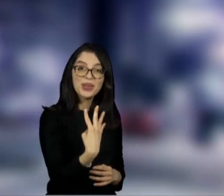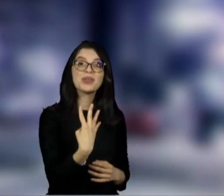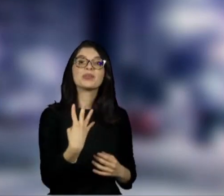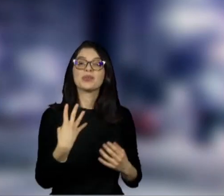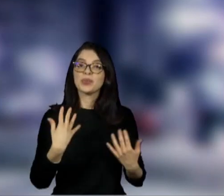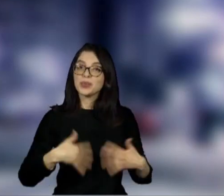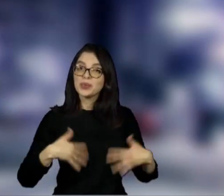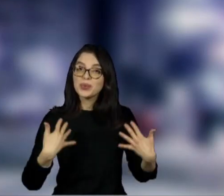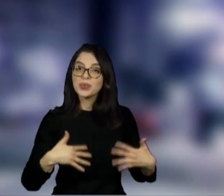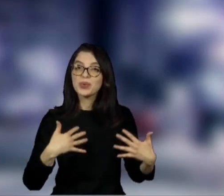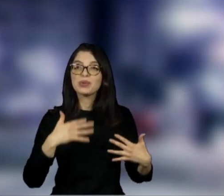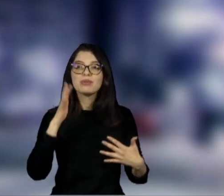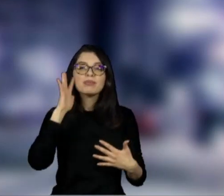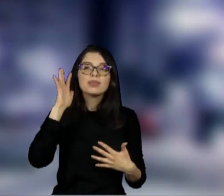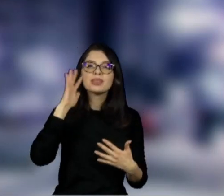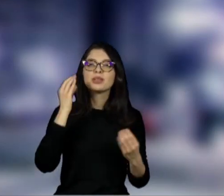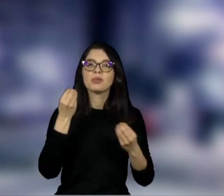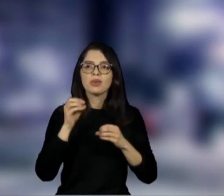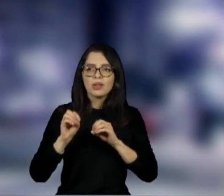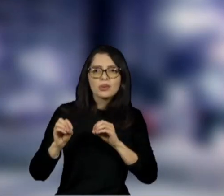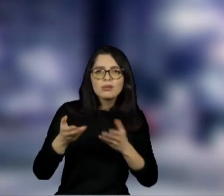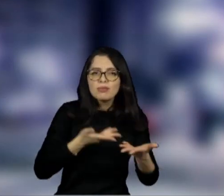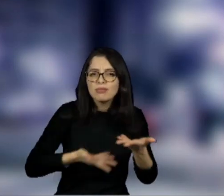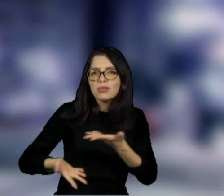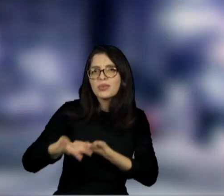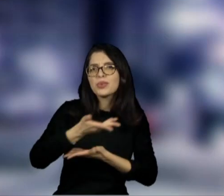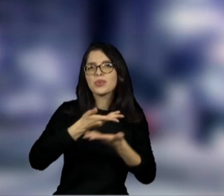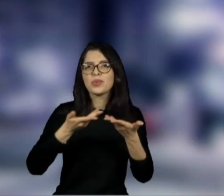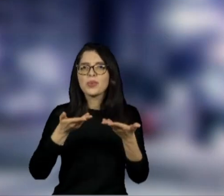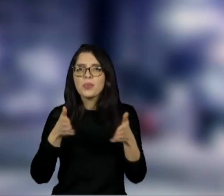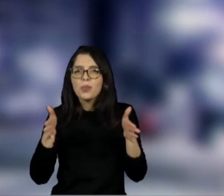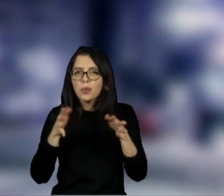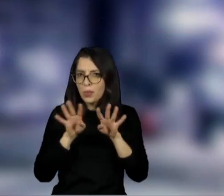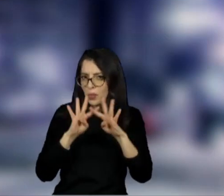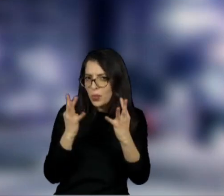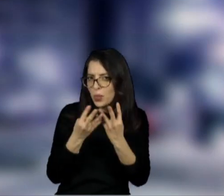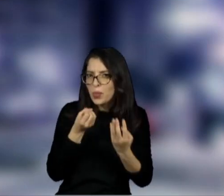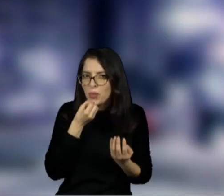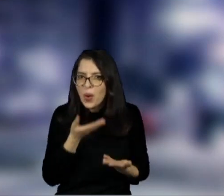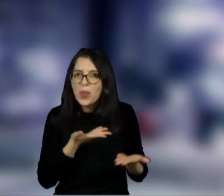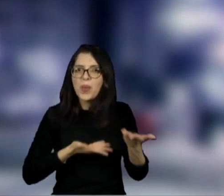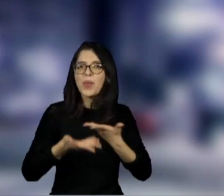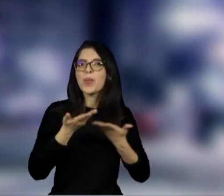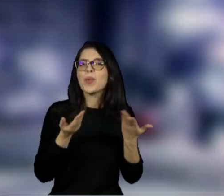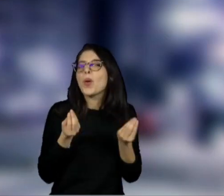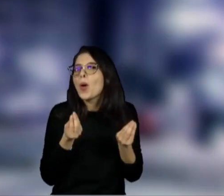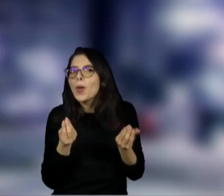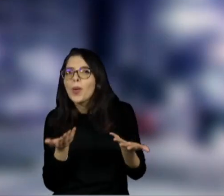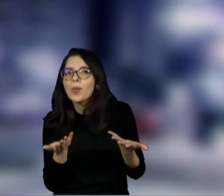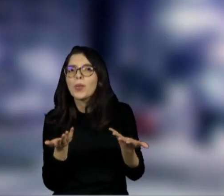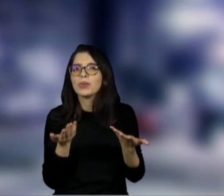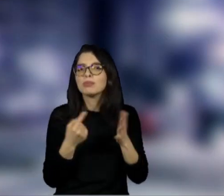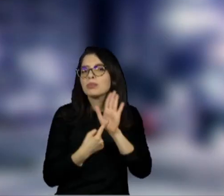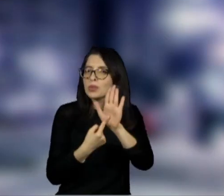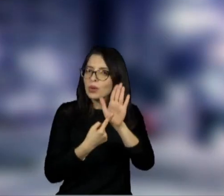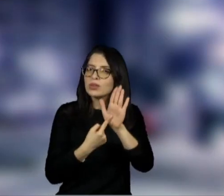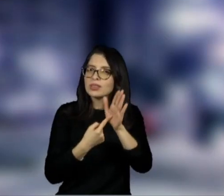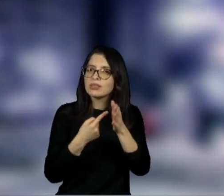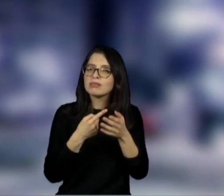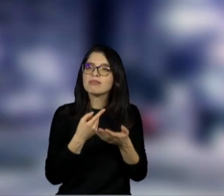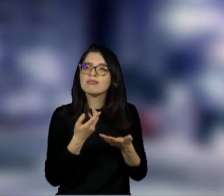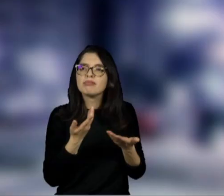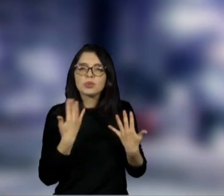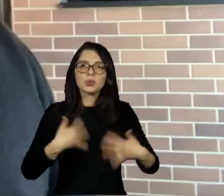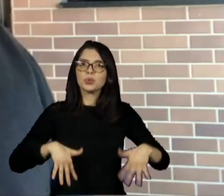imagino que ela esteja aí te ensinando muita coisa durante essa quarentena. Divide com nós, vai, alguma coisa. Que lição que a Elis já te deu que serviria para todos